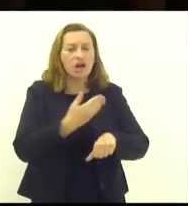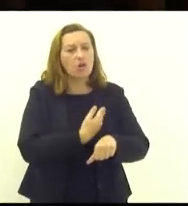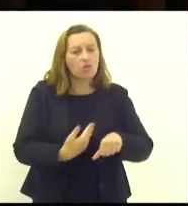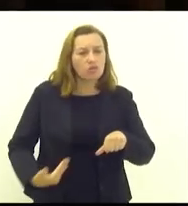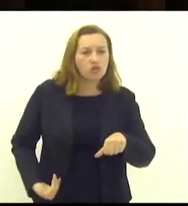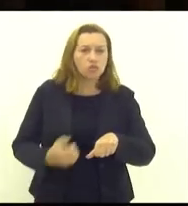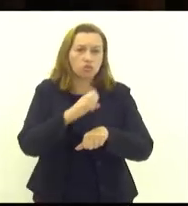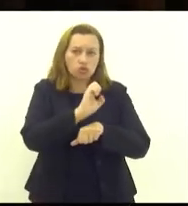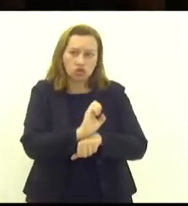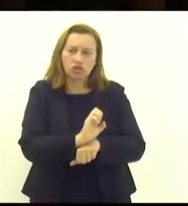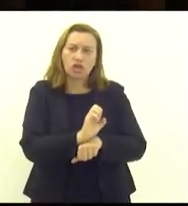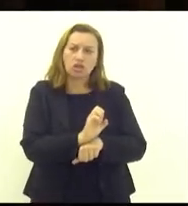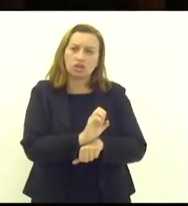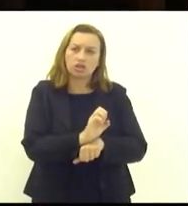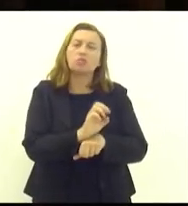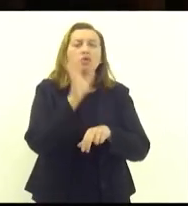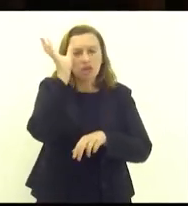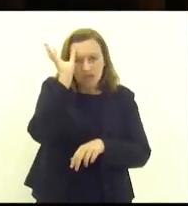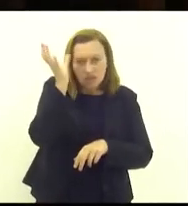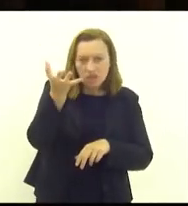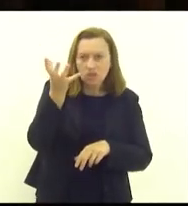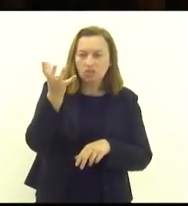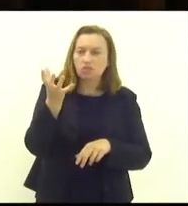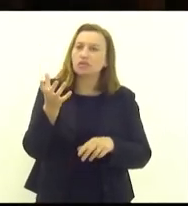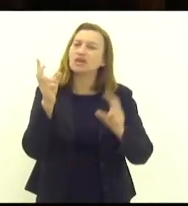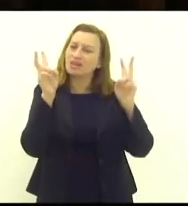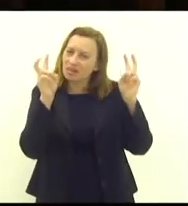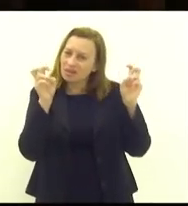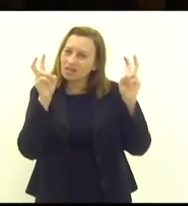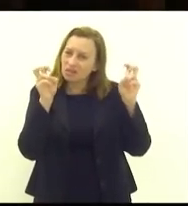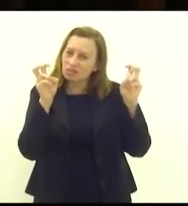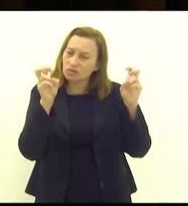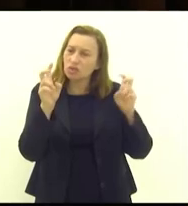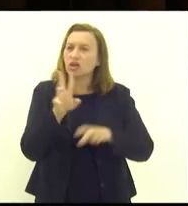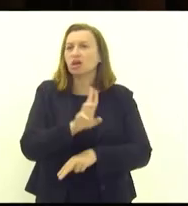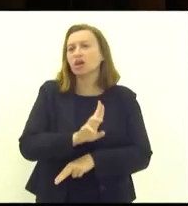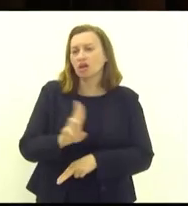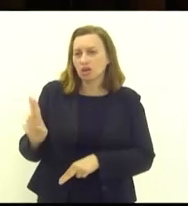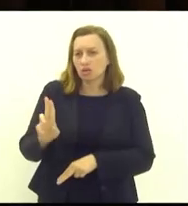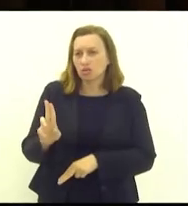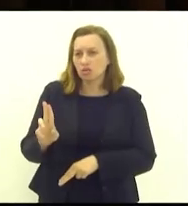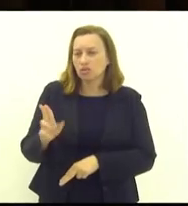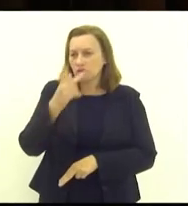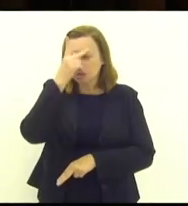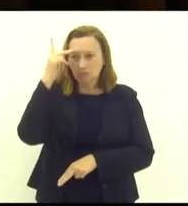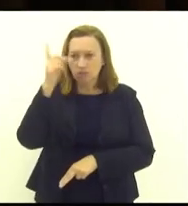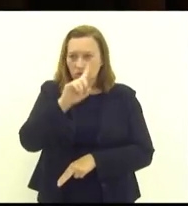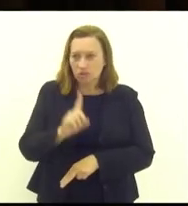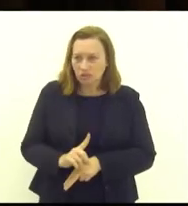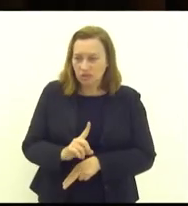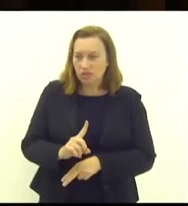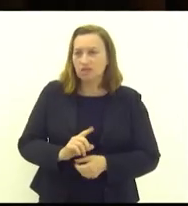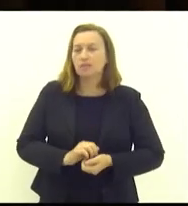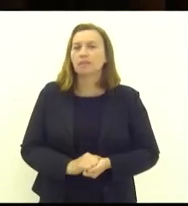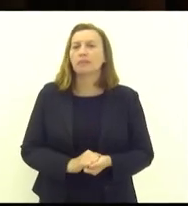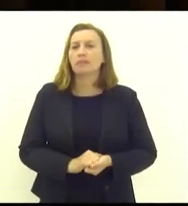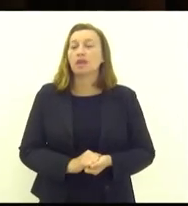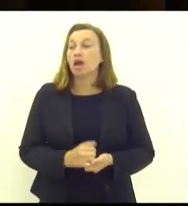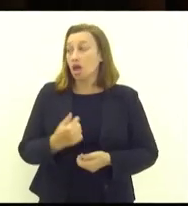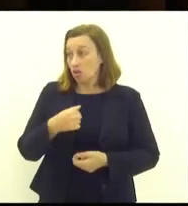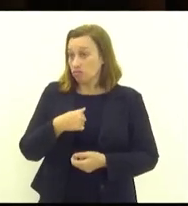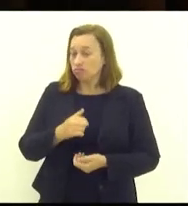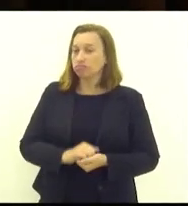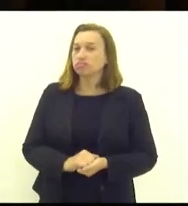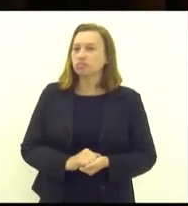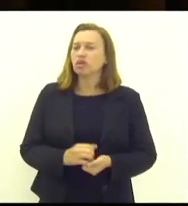de Estado que possa resolver essa questão em nome dos portadores de deficiências, pois eu,